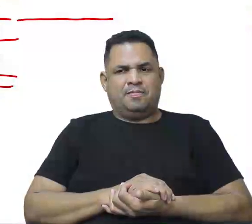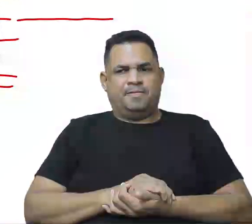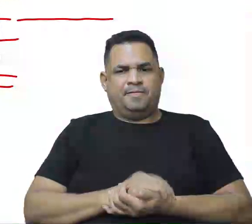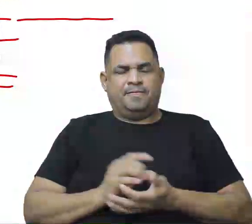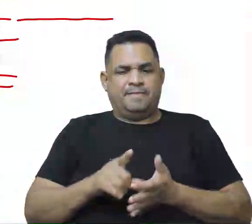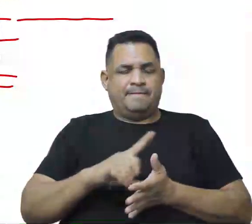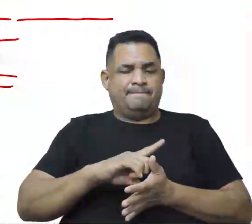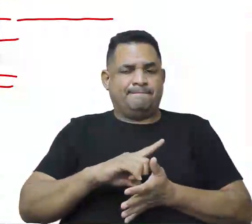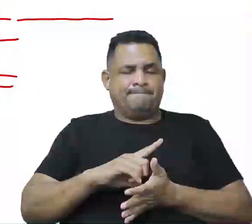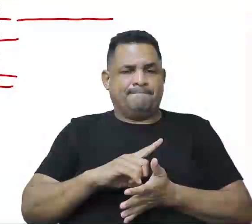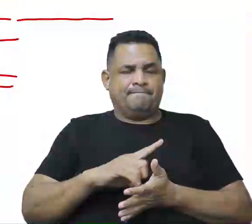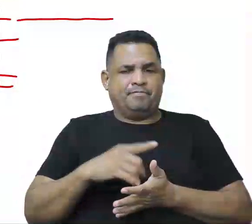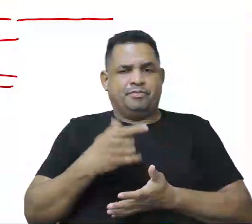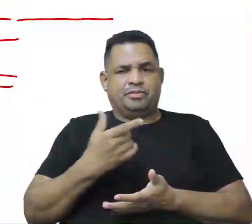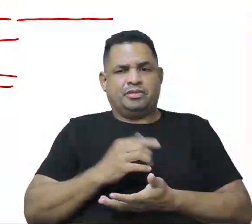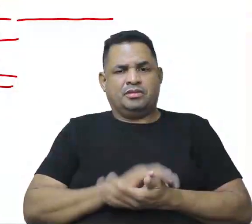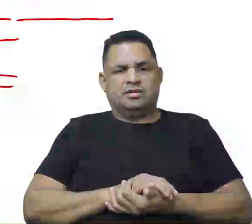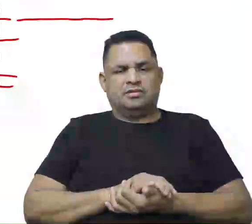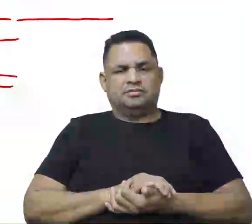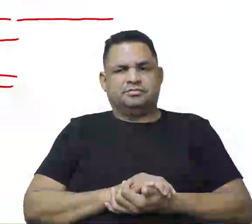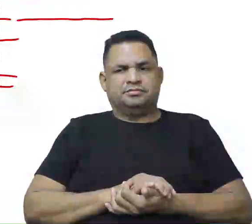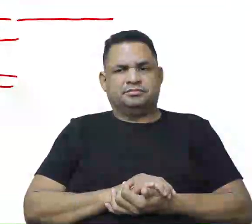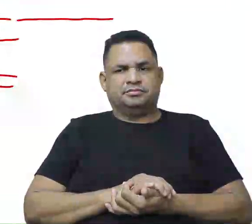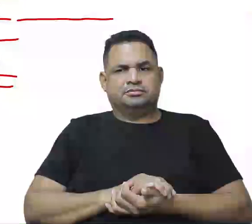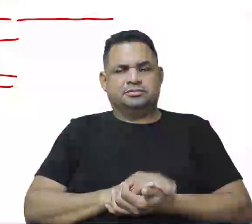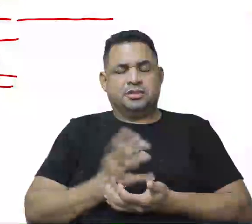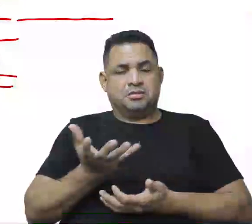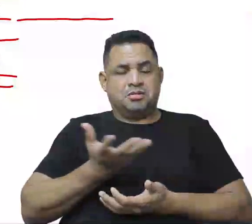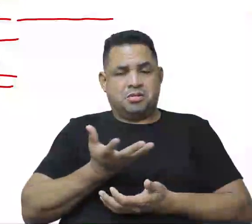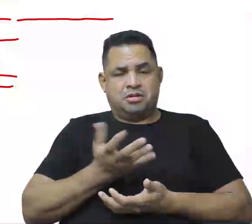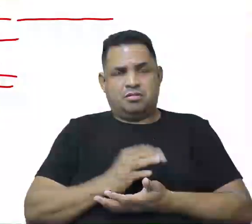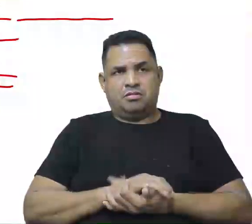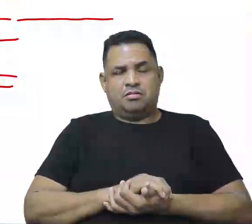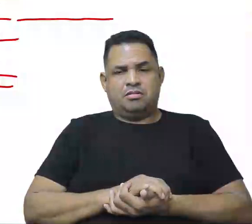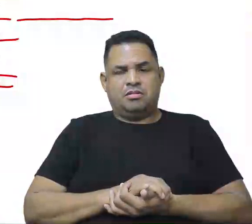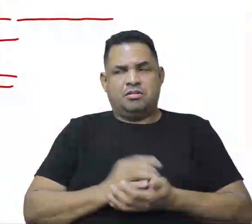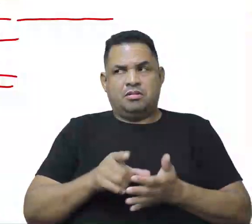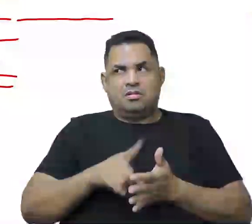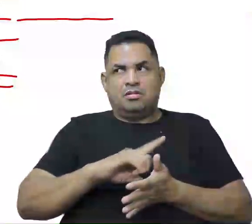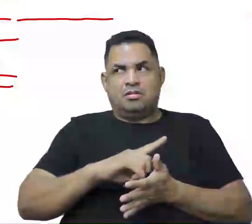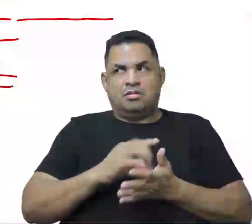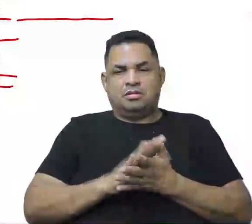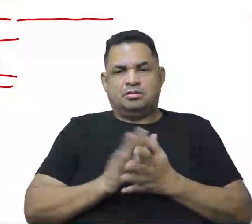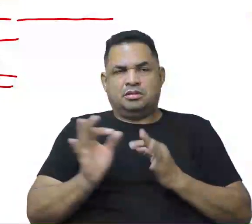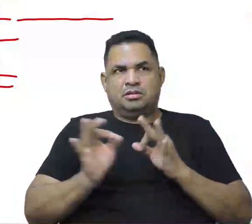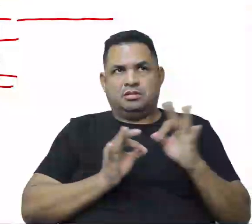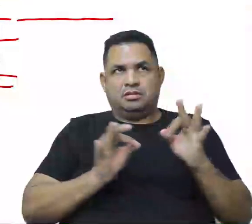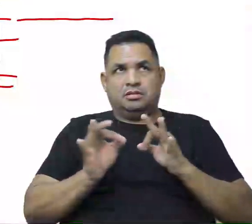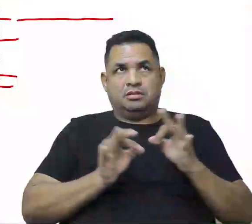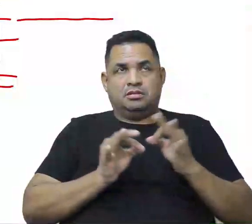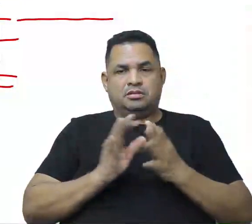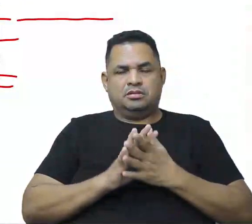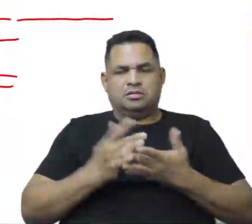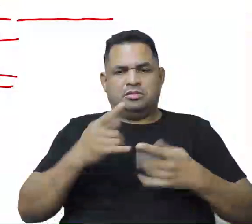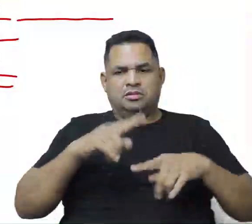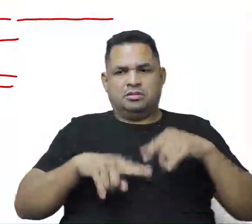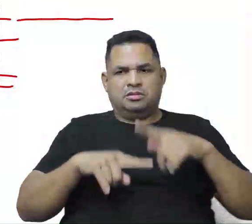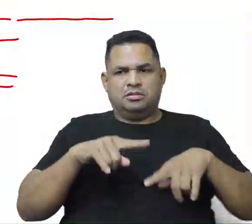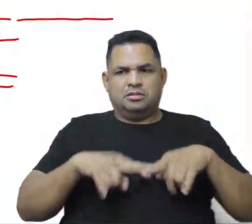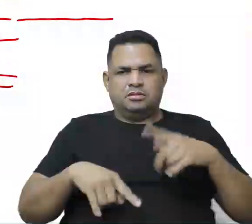antes, um tipo de consumidor, um consumidor que eles querem, antes da criação inclusive dos produtos, né?